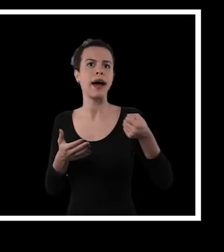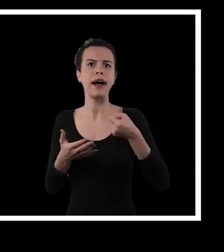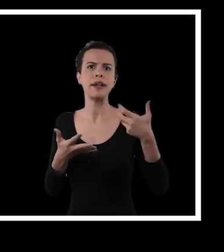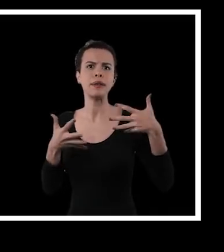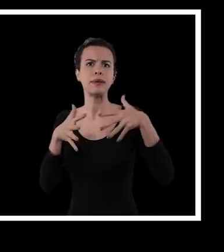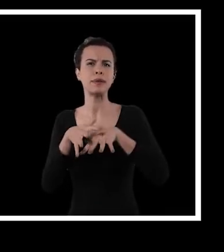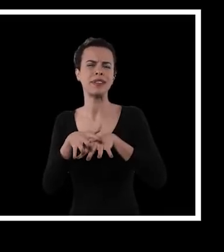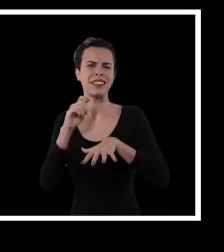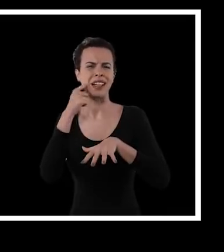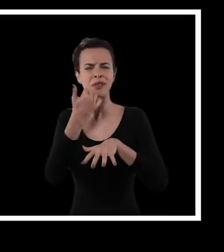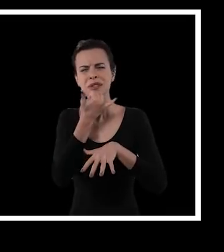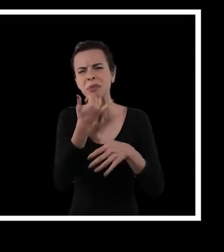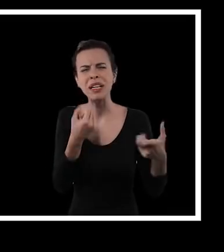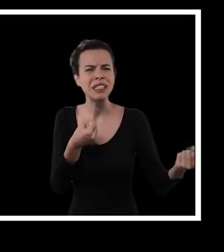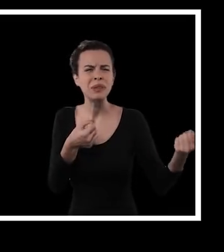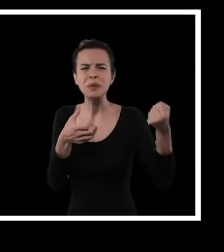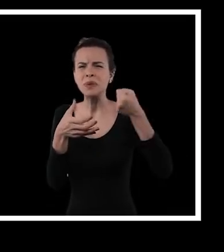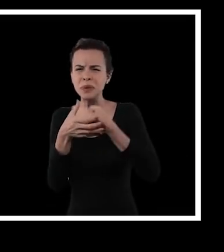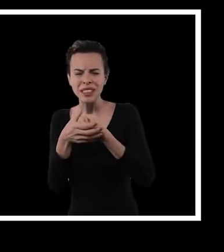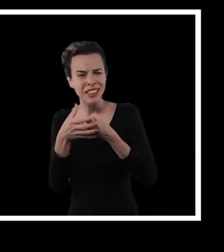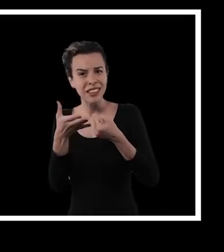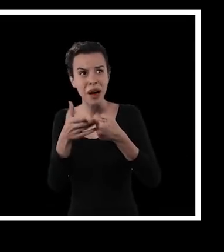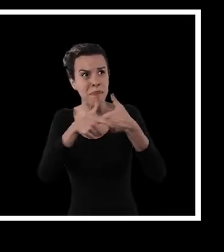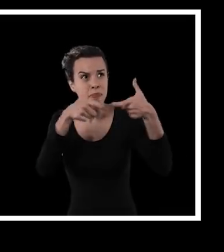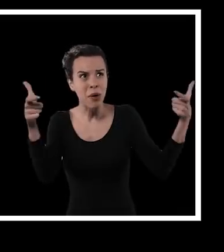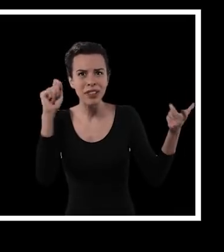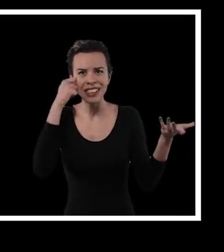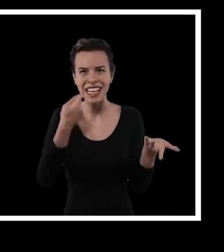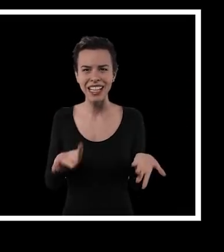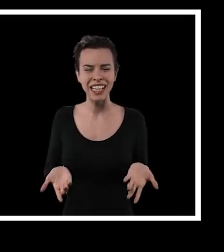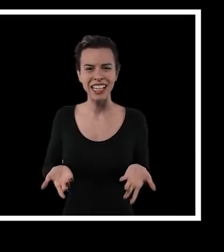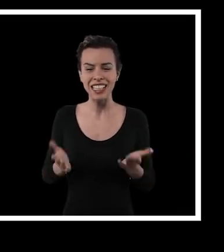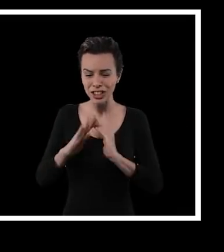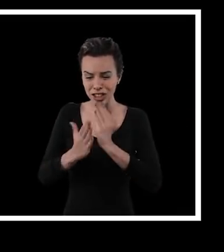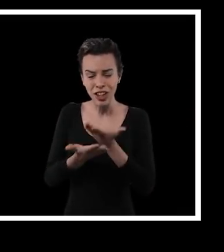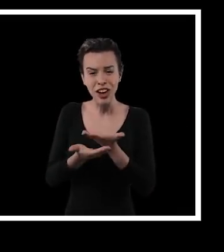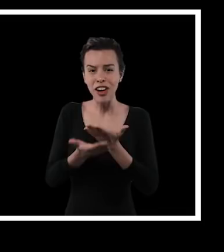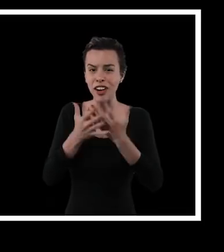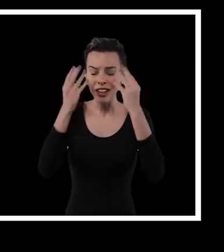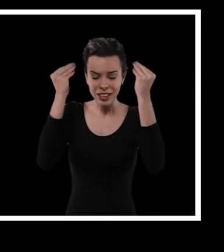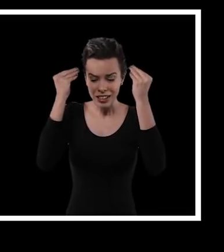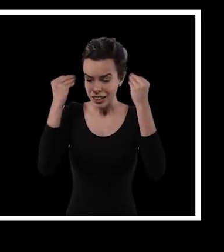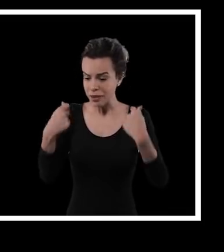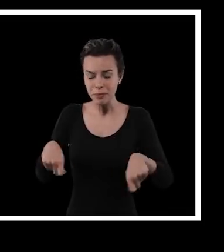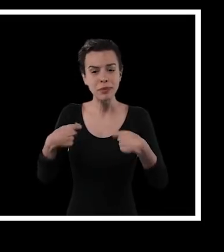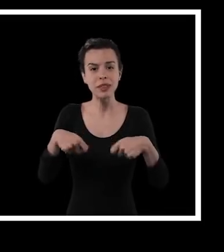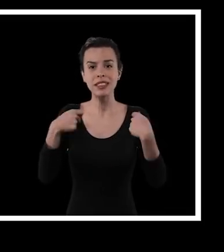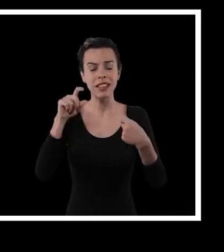incluir pessoas negras. Para! A escola precisa